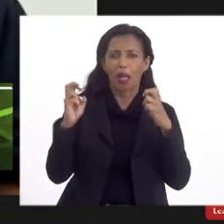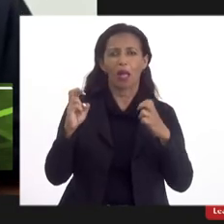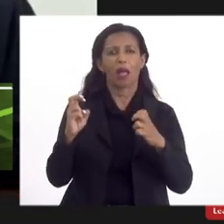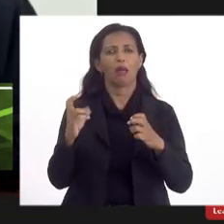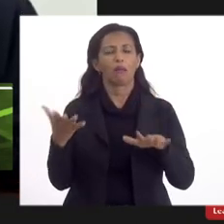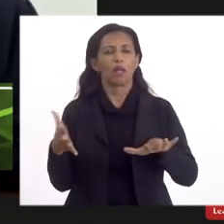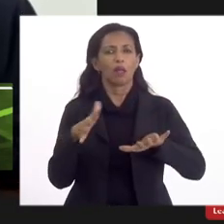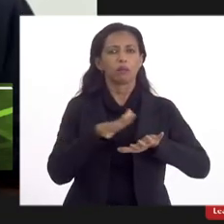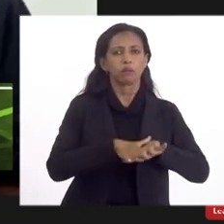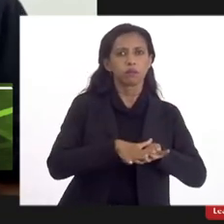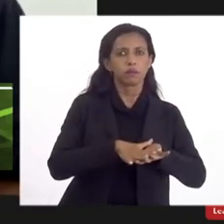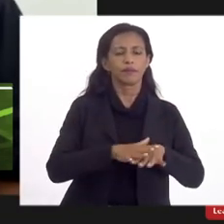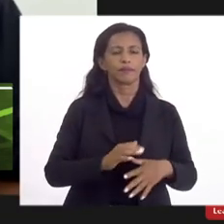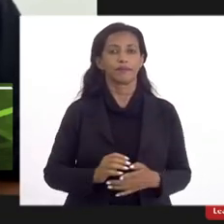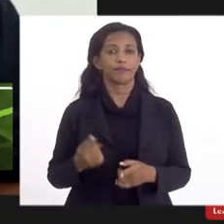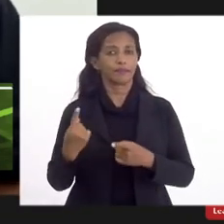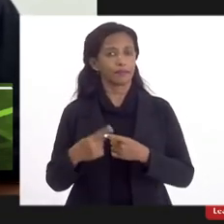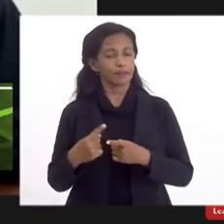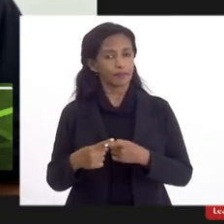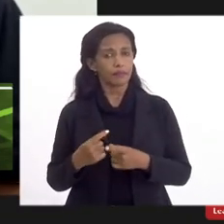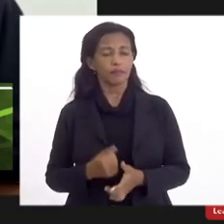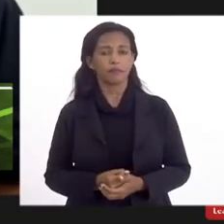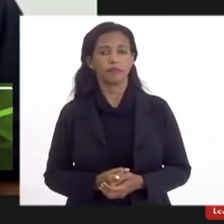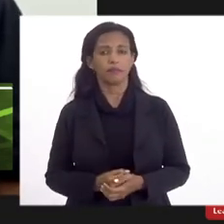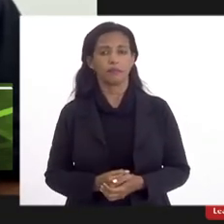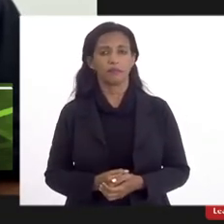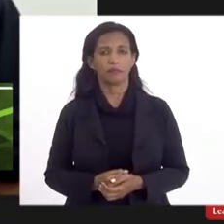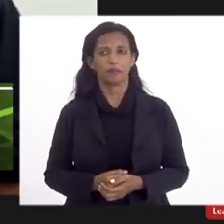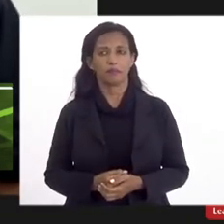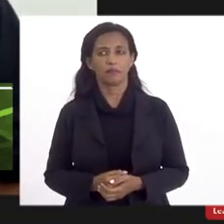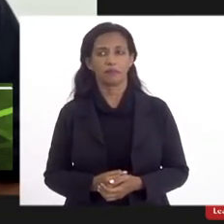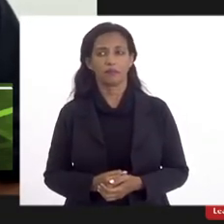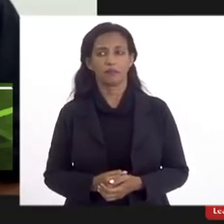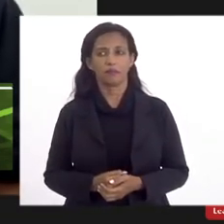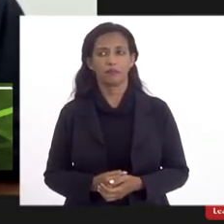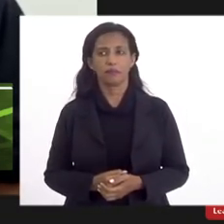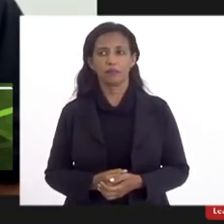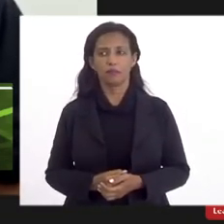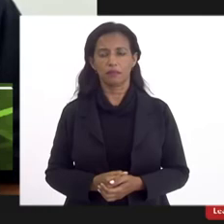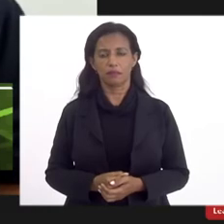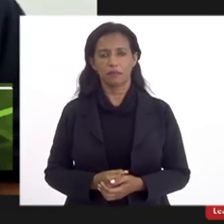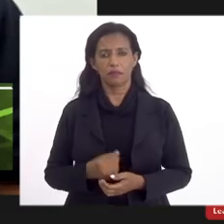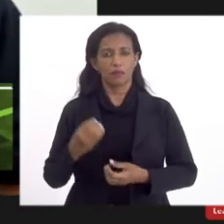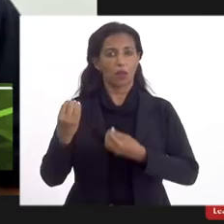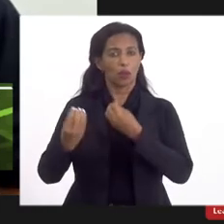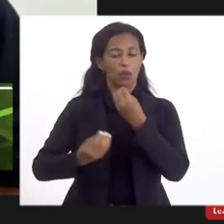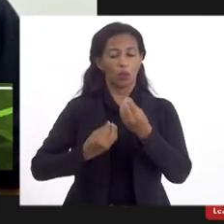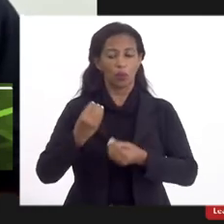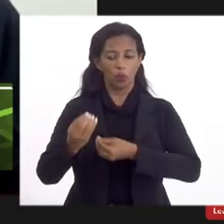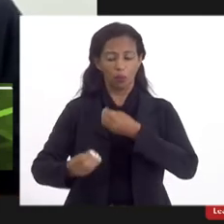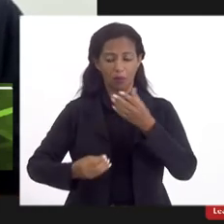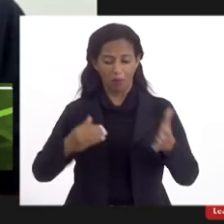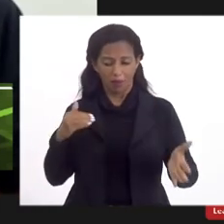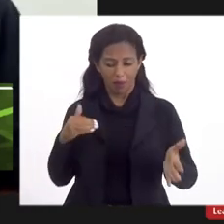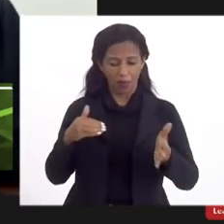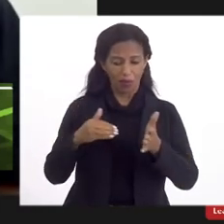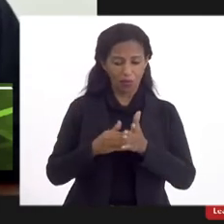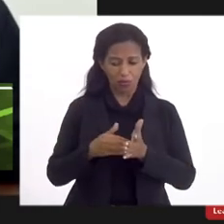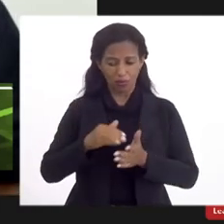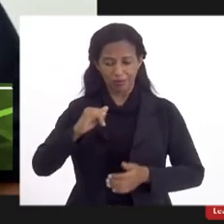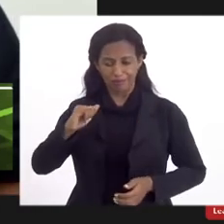incorporação porque como um uma última tentativa